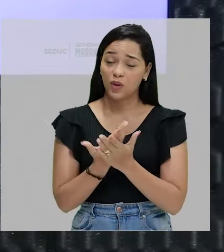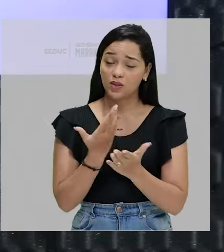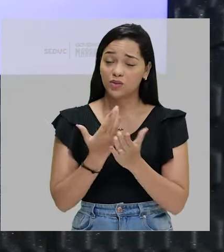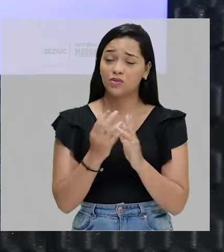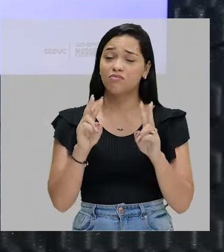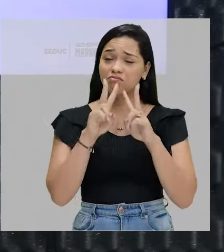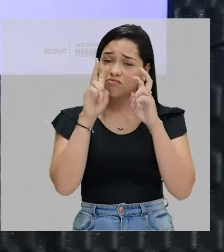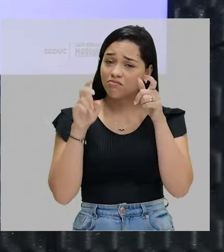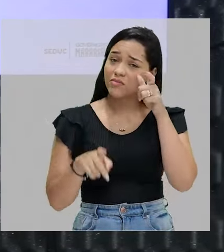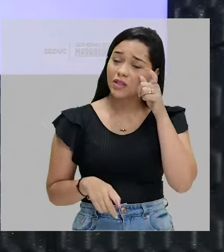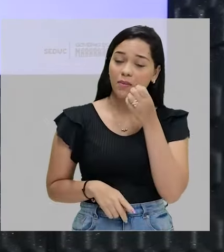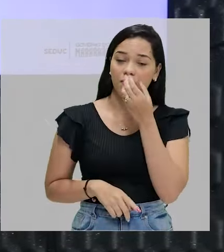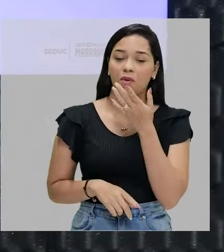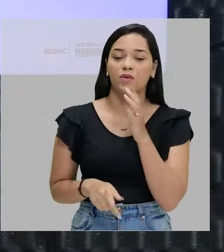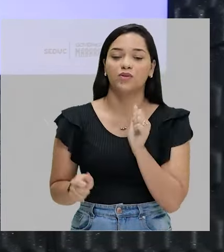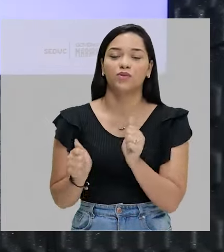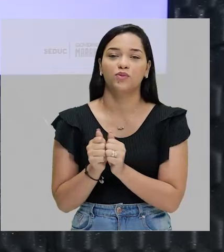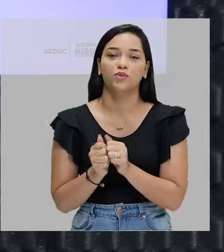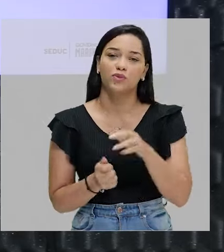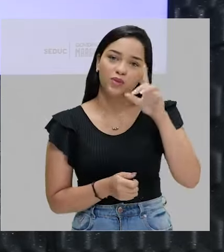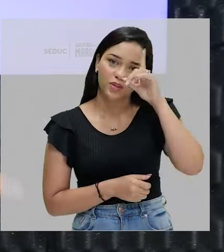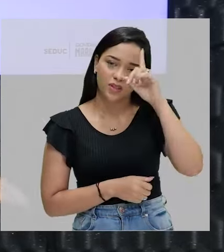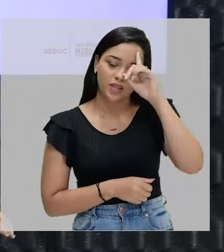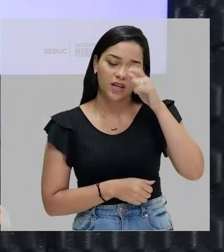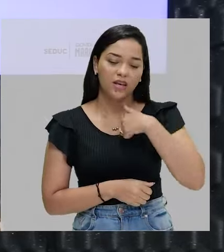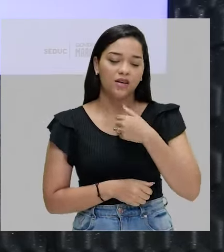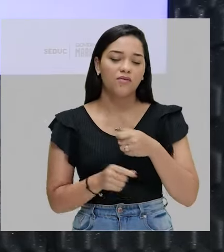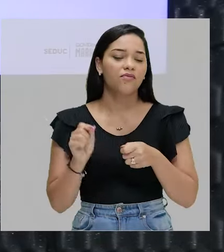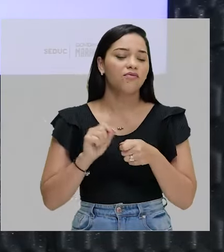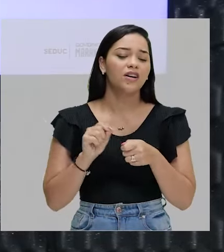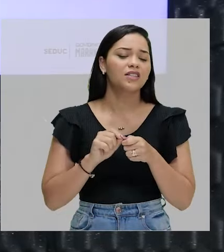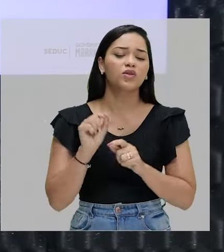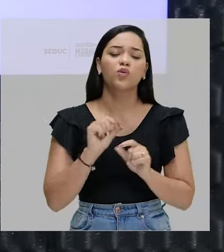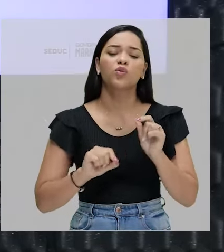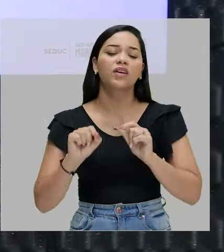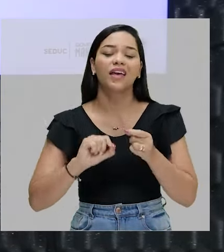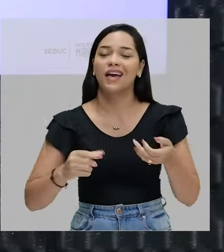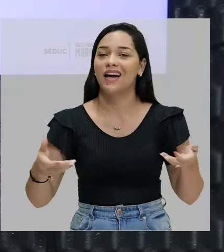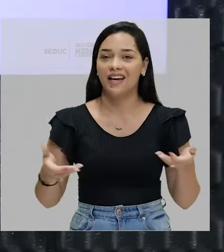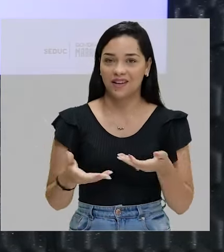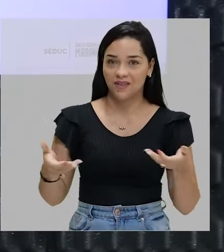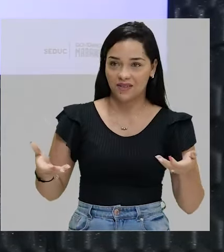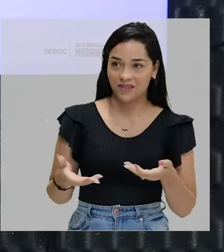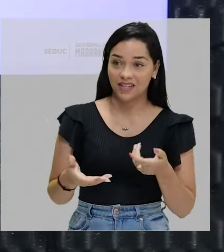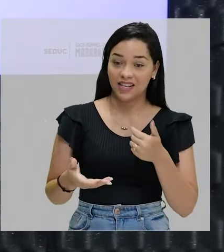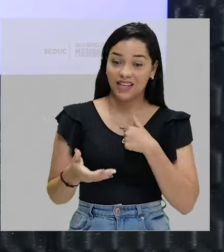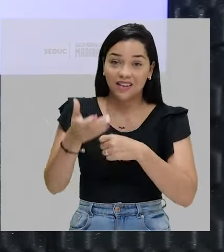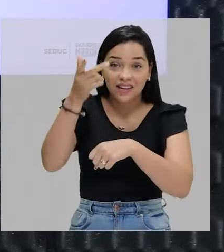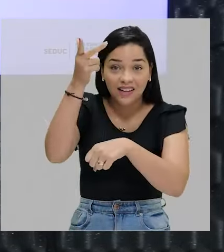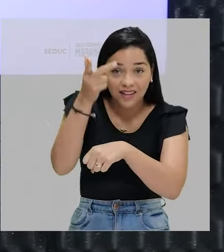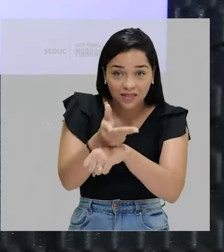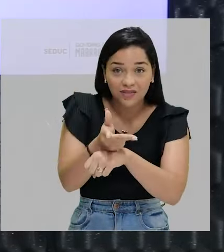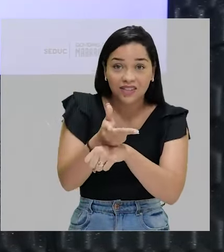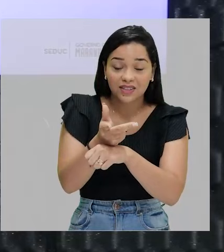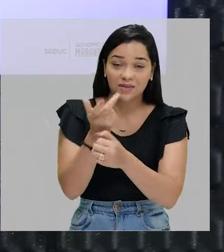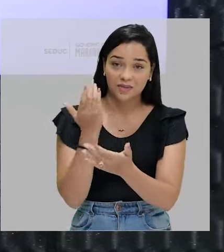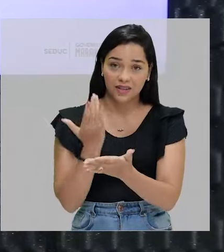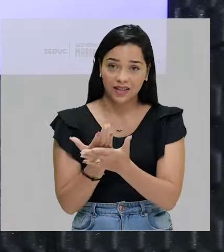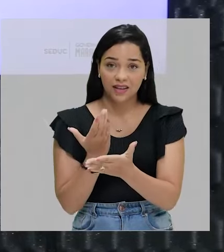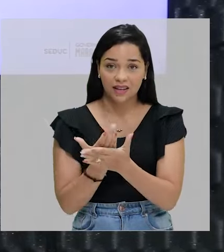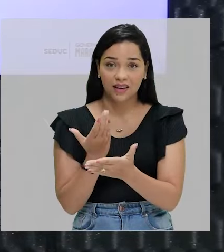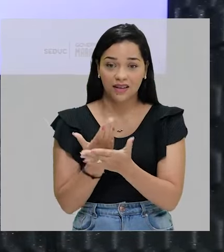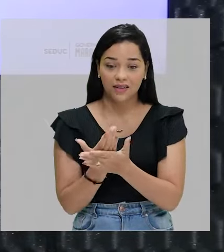interessante porque faz parte do nosso dia a dia. O eu estou fazendo agora? Eu estou gravando uma aula